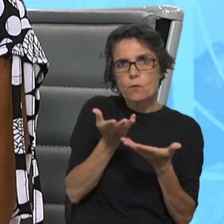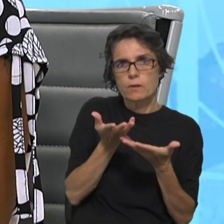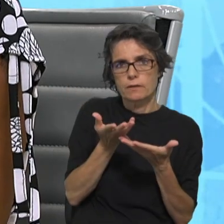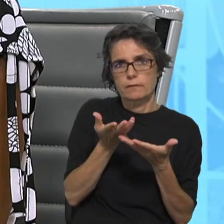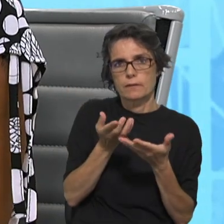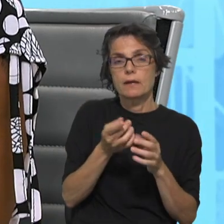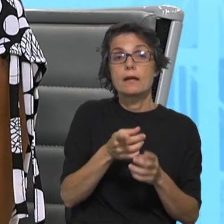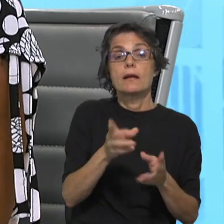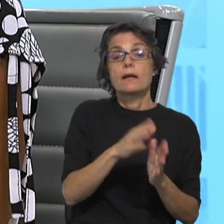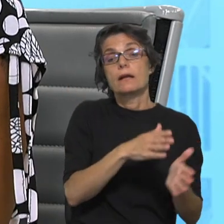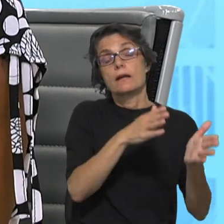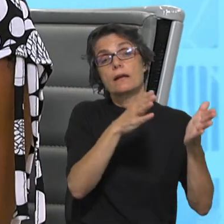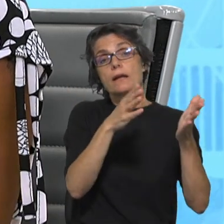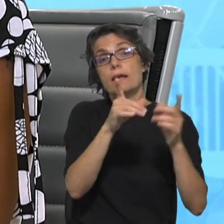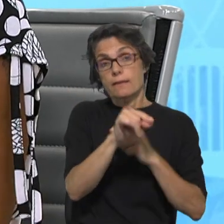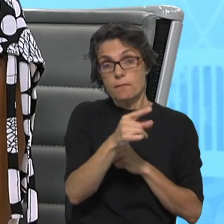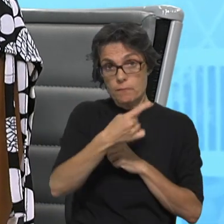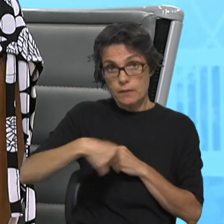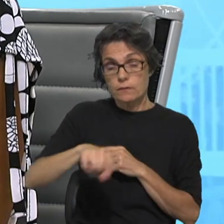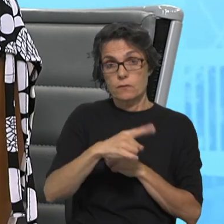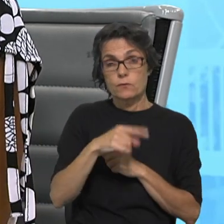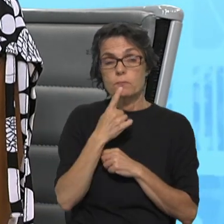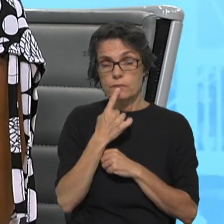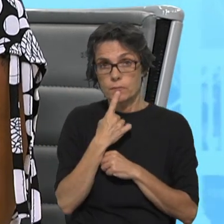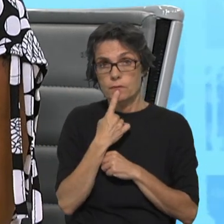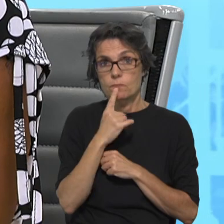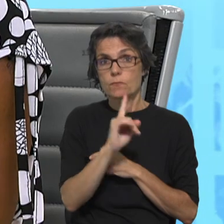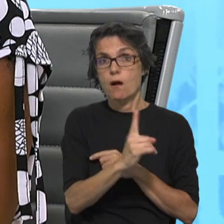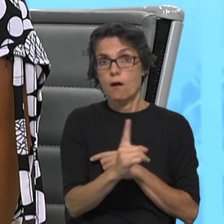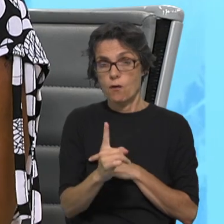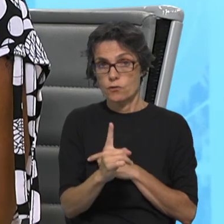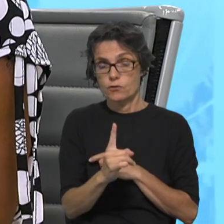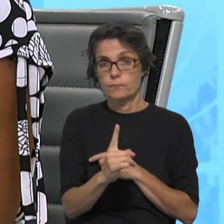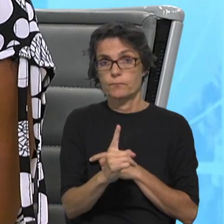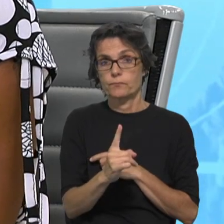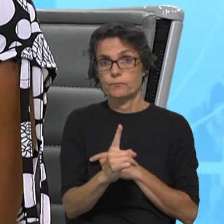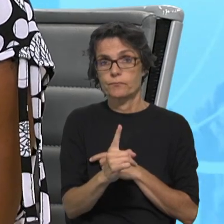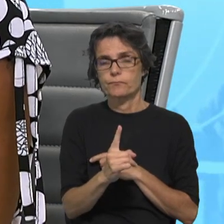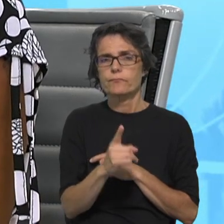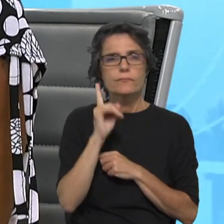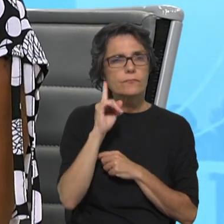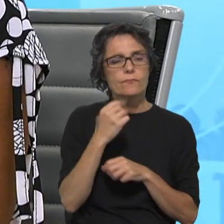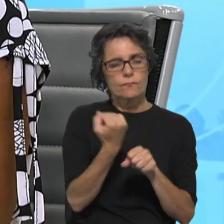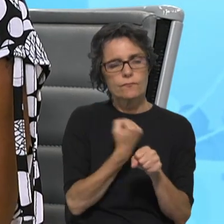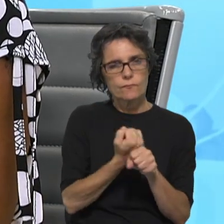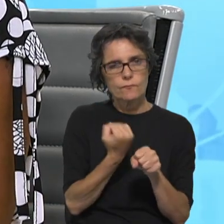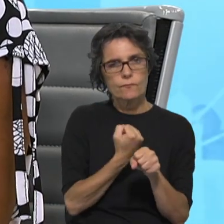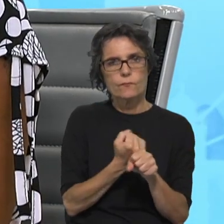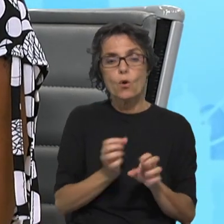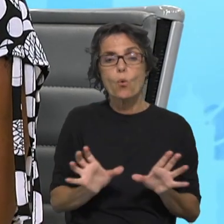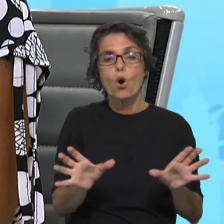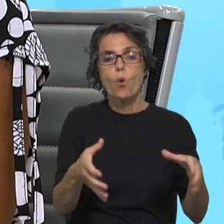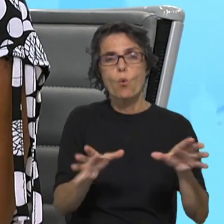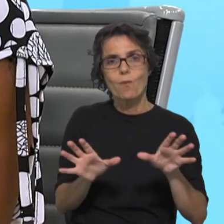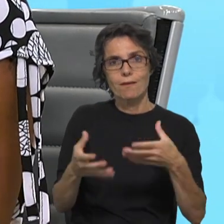E depois também, uma coisa que temos estado a tomar consciência com os nossos secretariados, trabalhar com as comunidades migrantes o